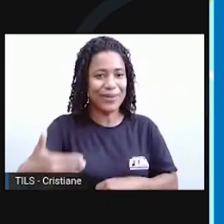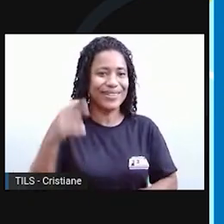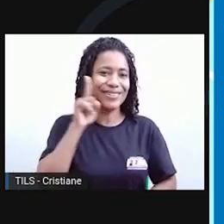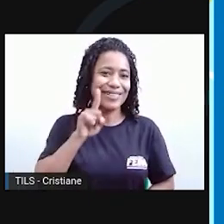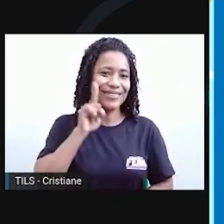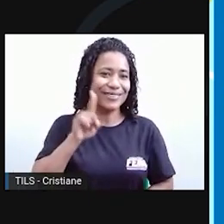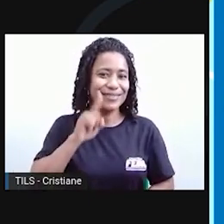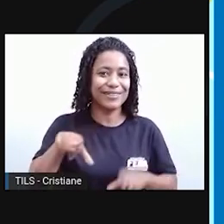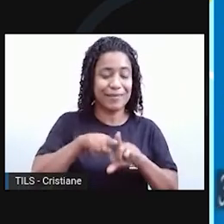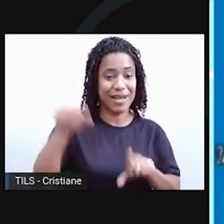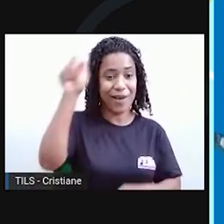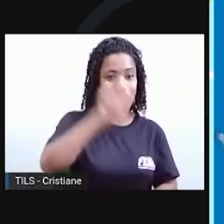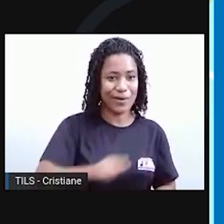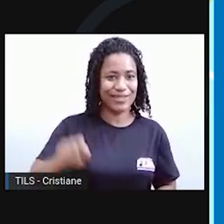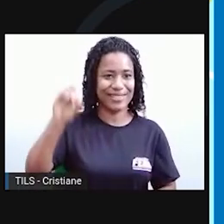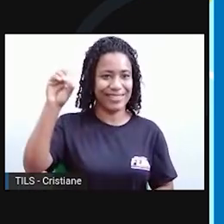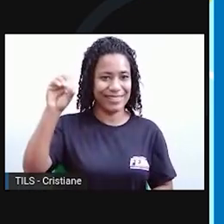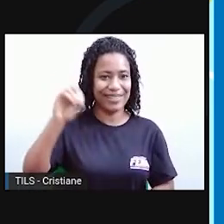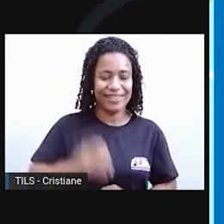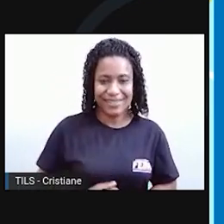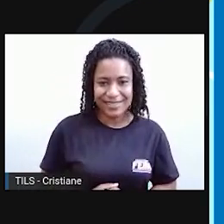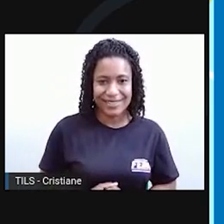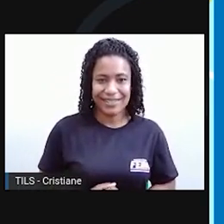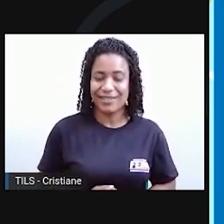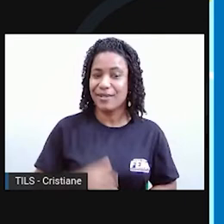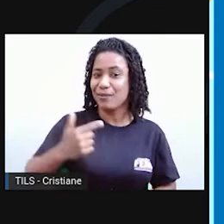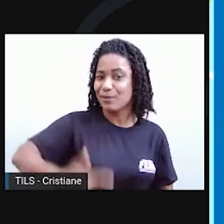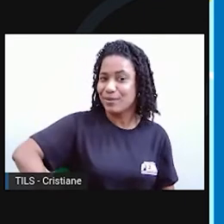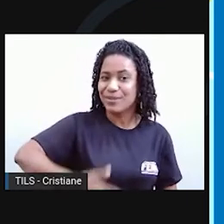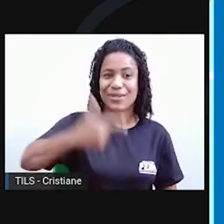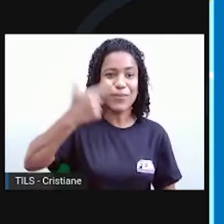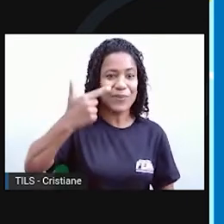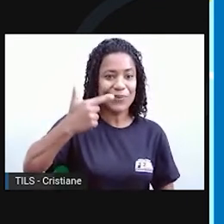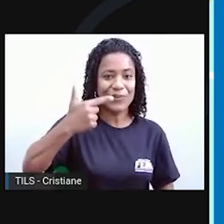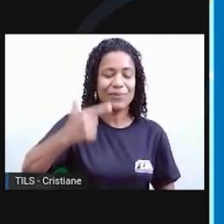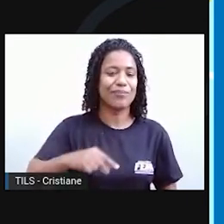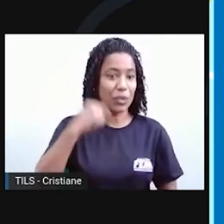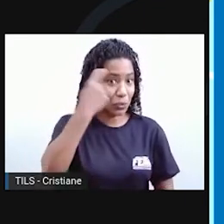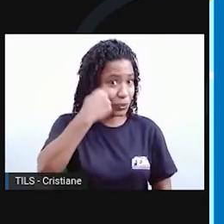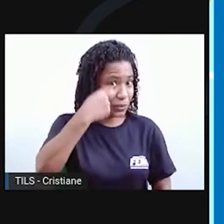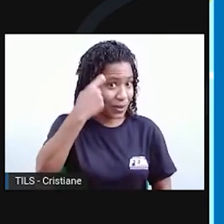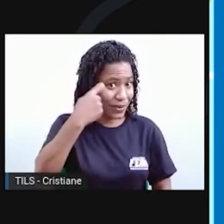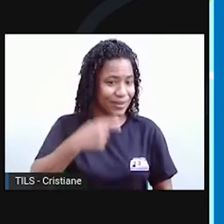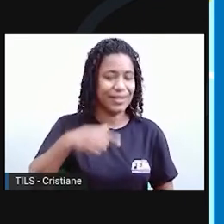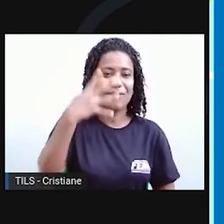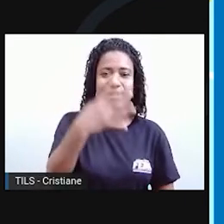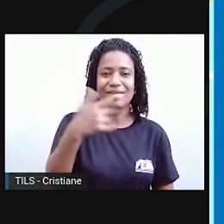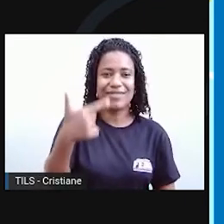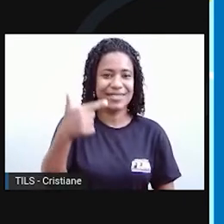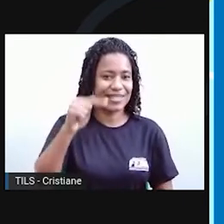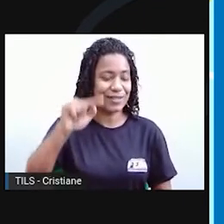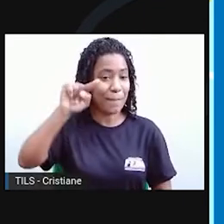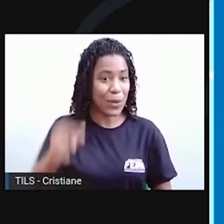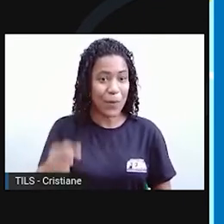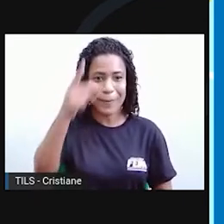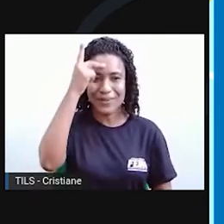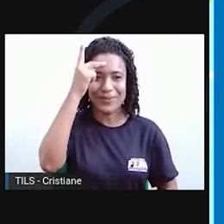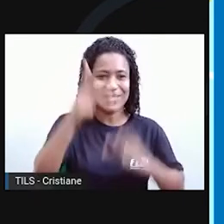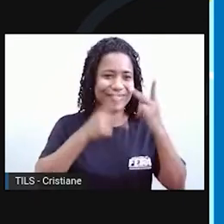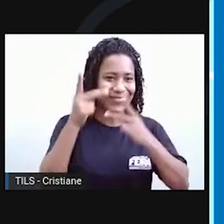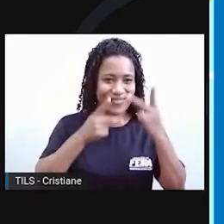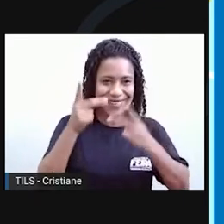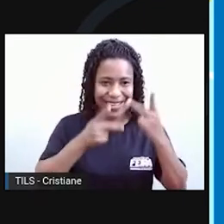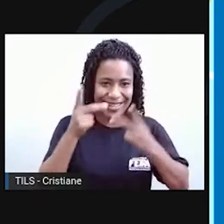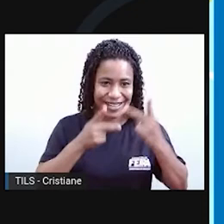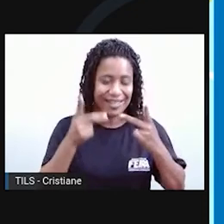Oceania. E o nosso segundo lugar está com o espanhol. Com 427 milhões de falantes, encontraremos